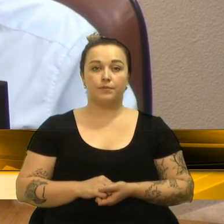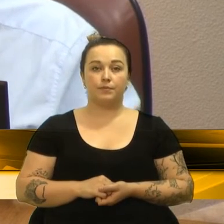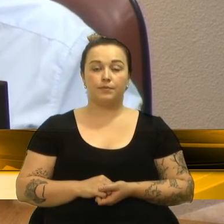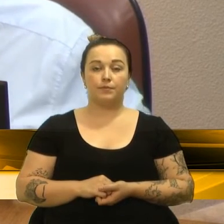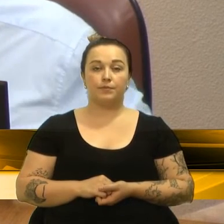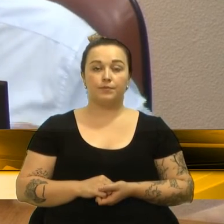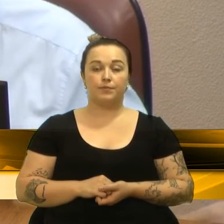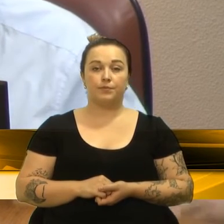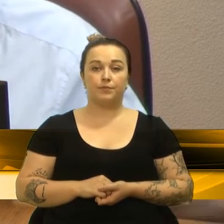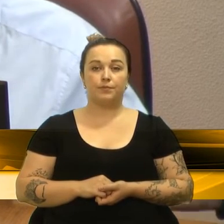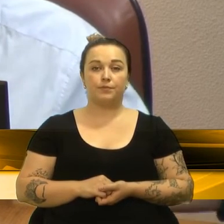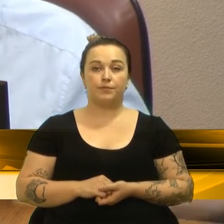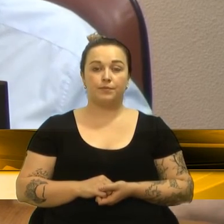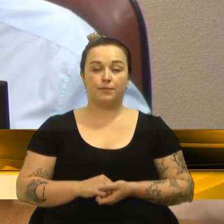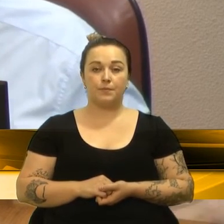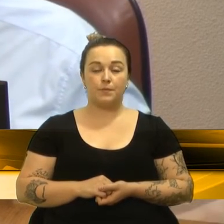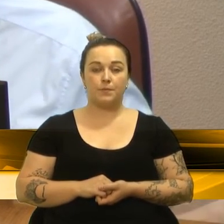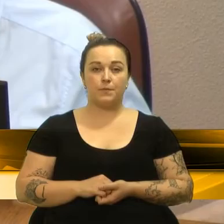RH.